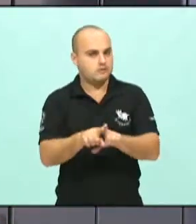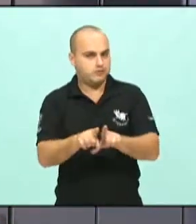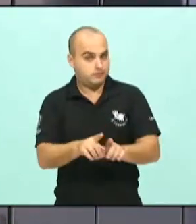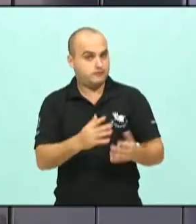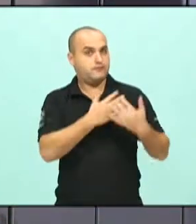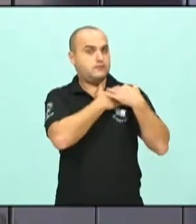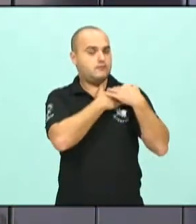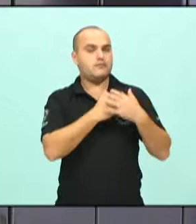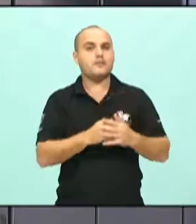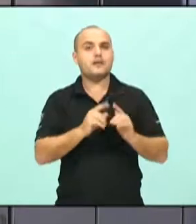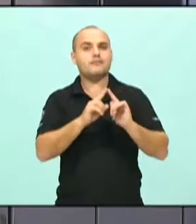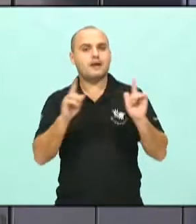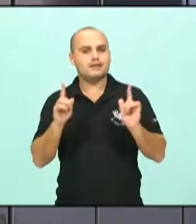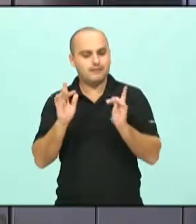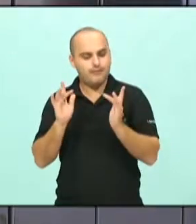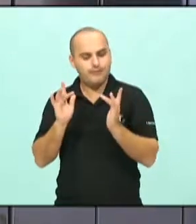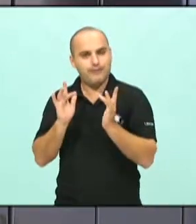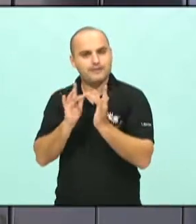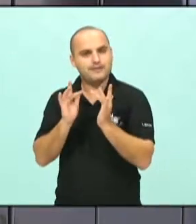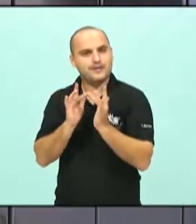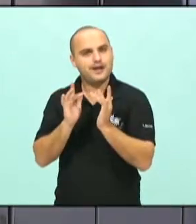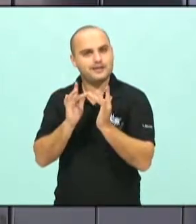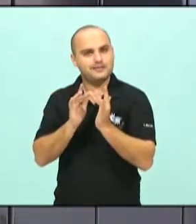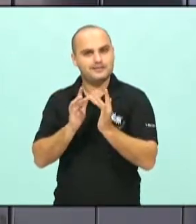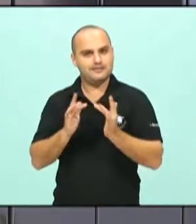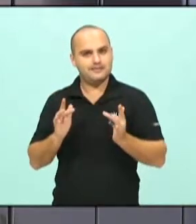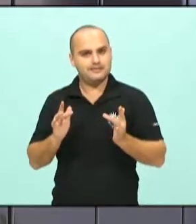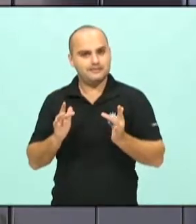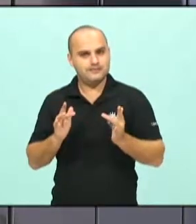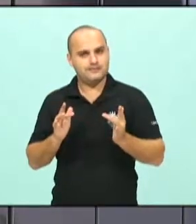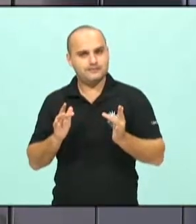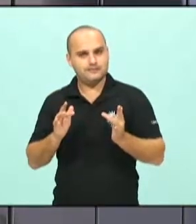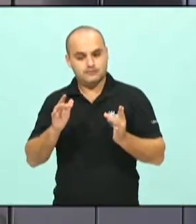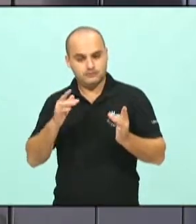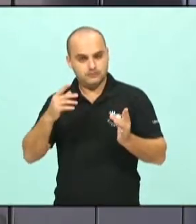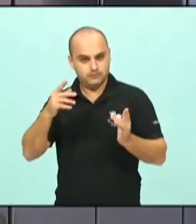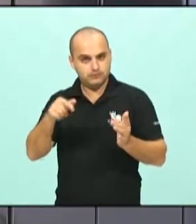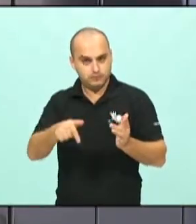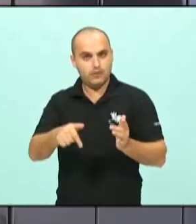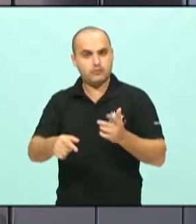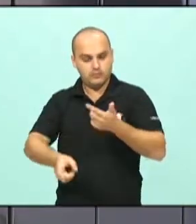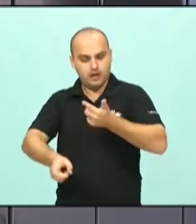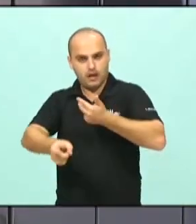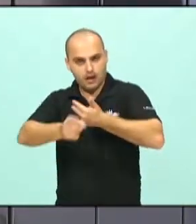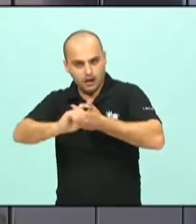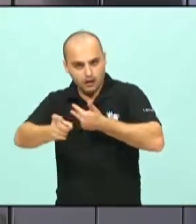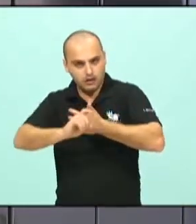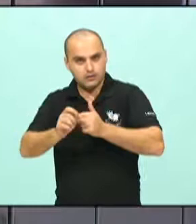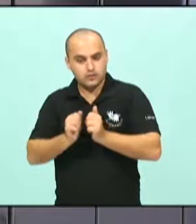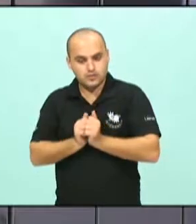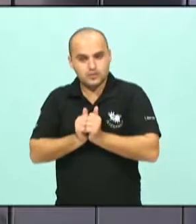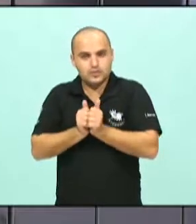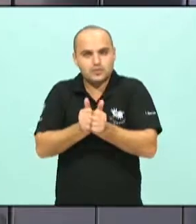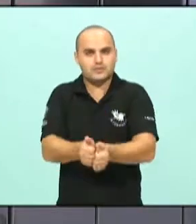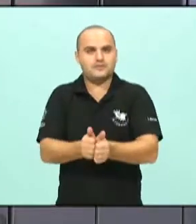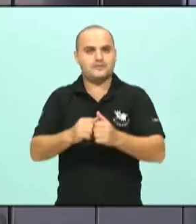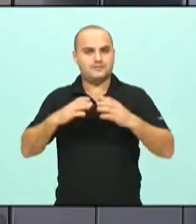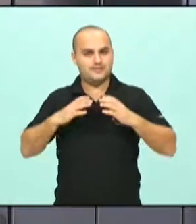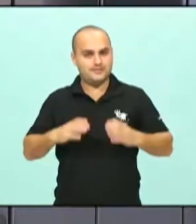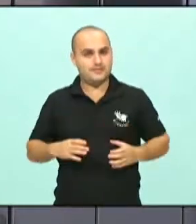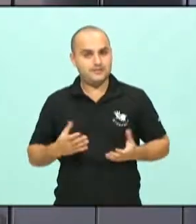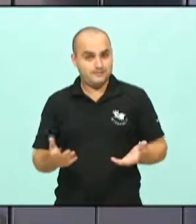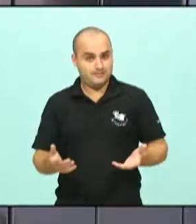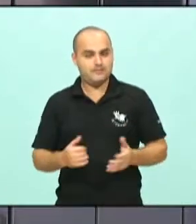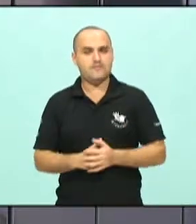também penso que a aproximação do poder público, também com, no caso do executivo, também com o cidadão. Porque muitas